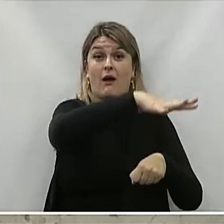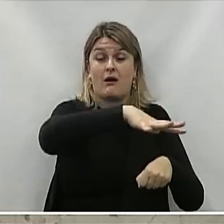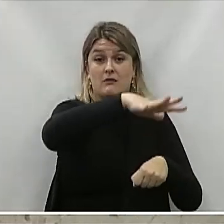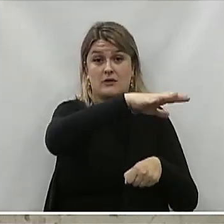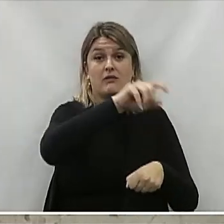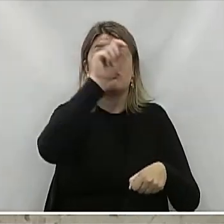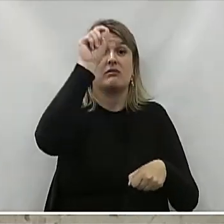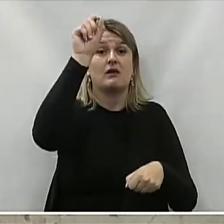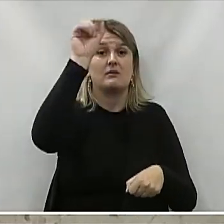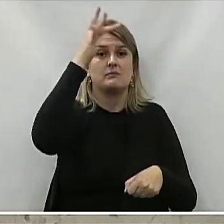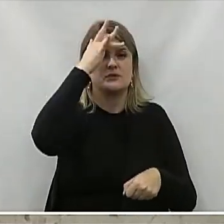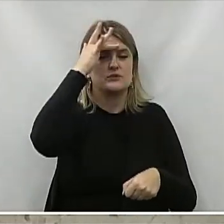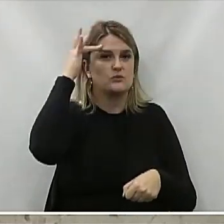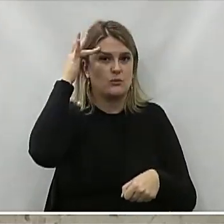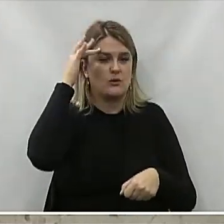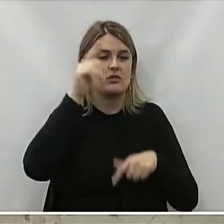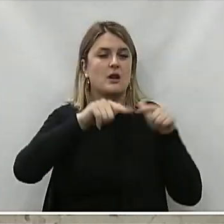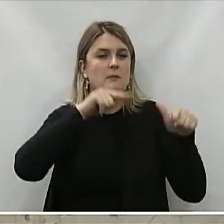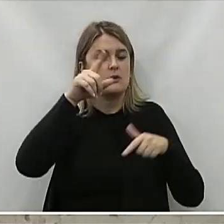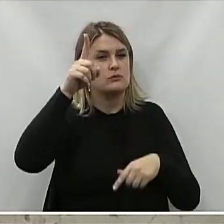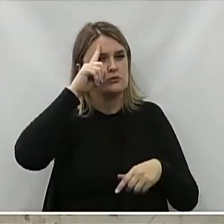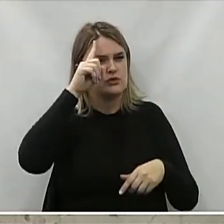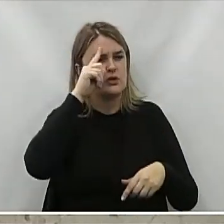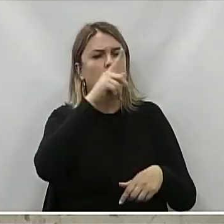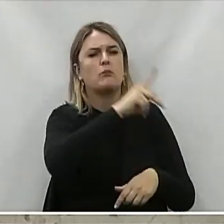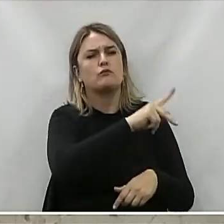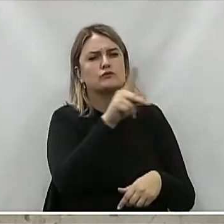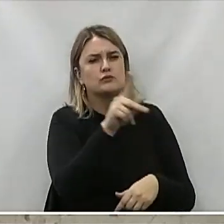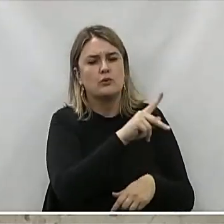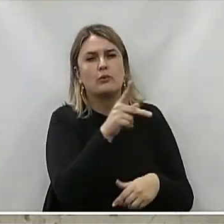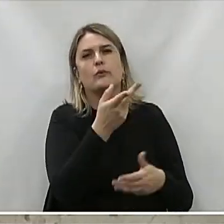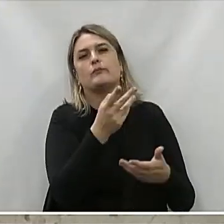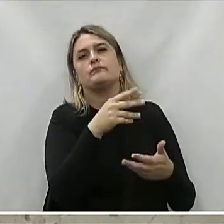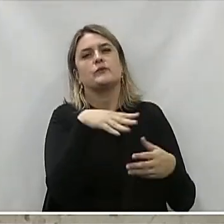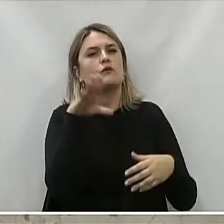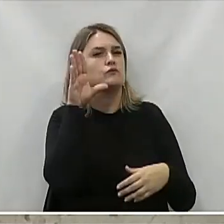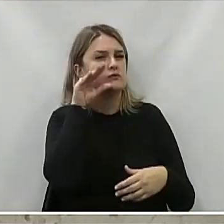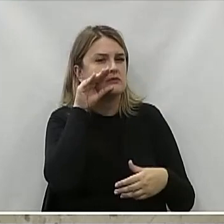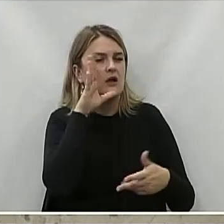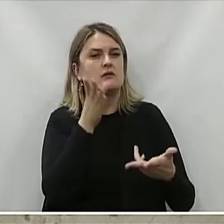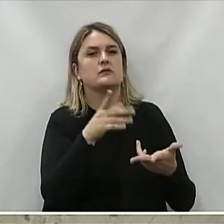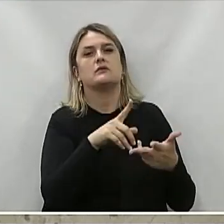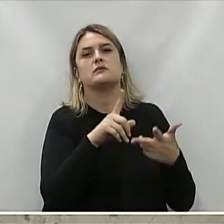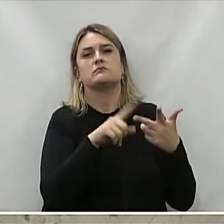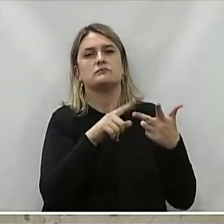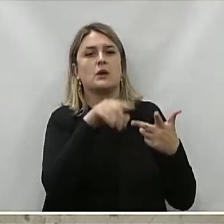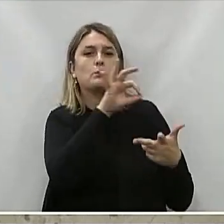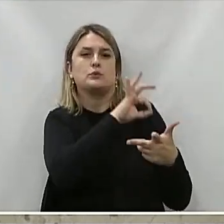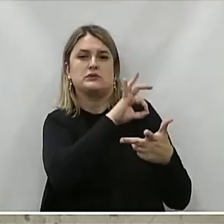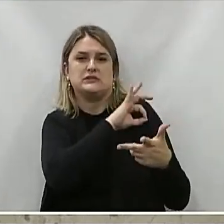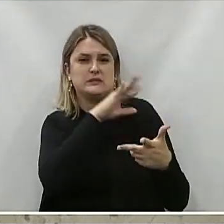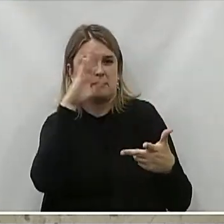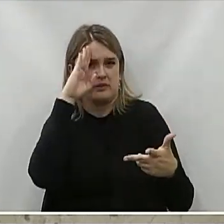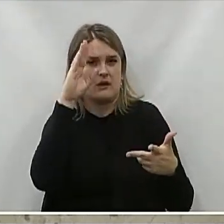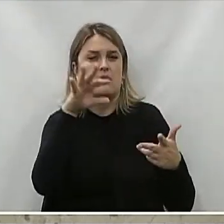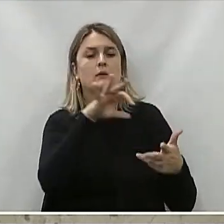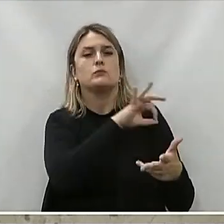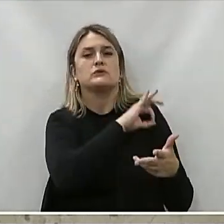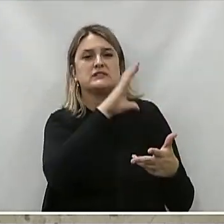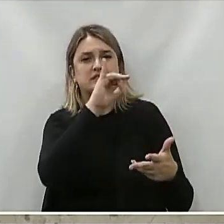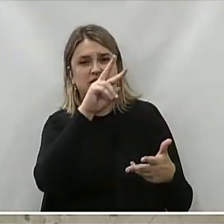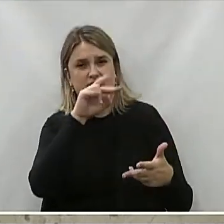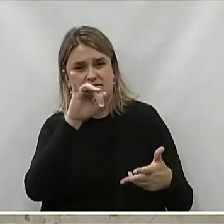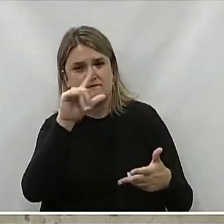ponta Que estão trabalhando Dia a dia Professores Funcionários A polícia militar Polícia